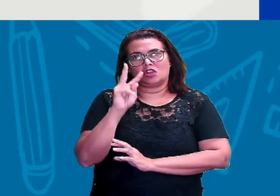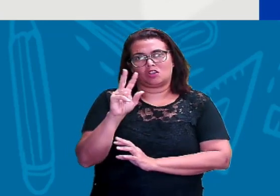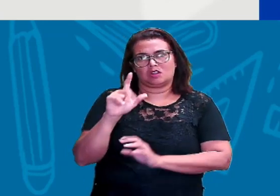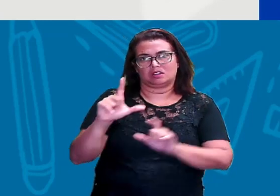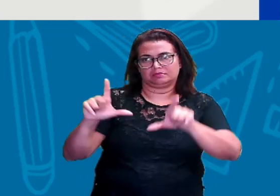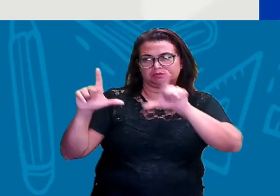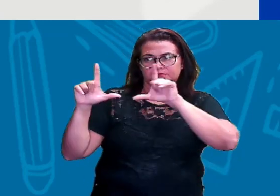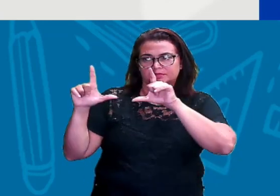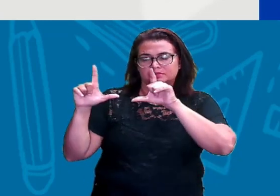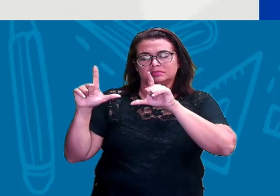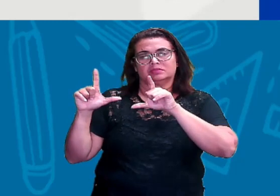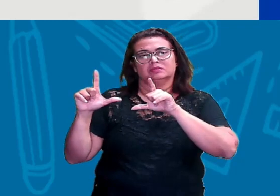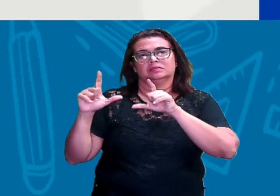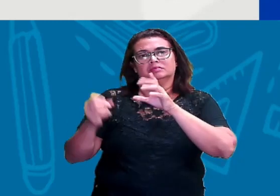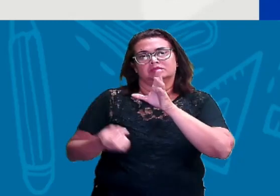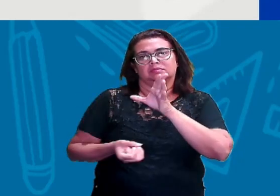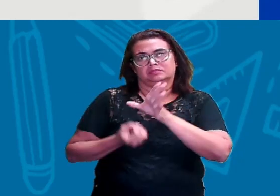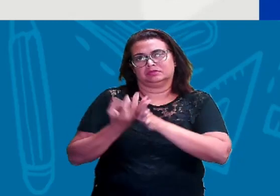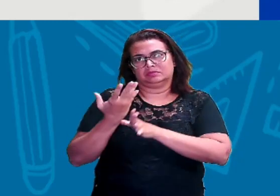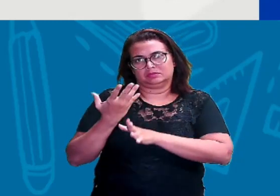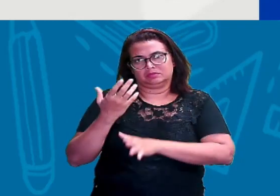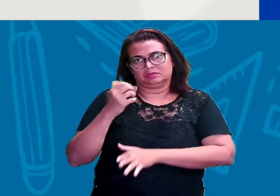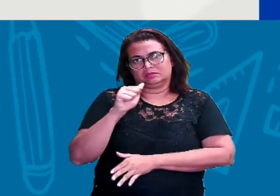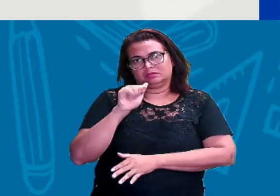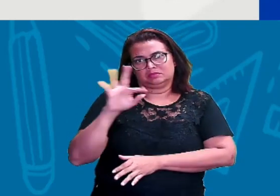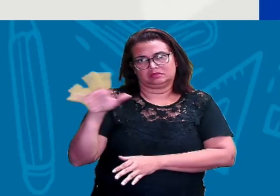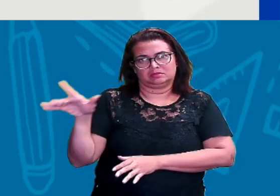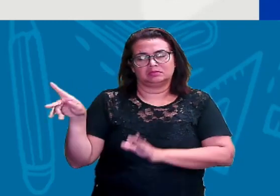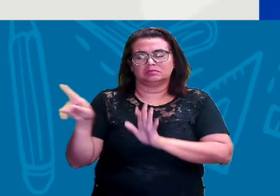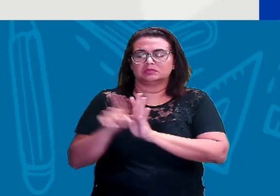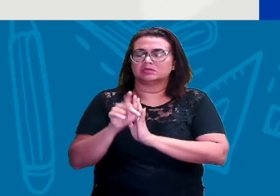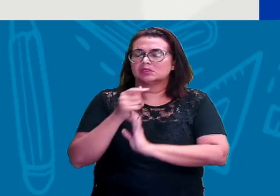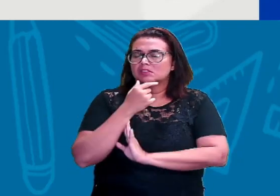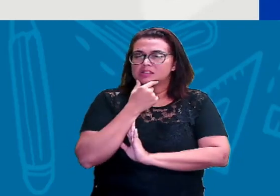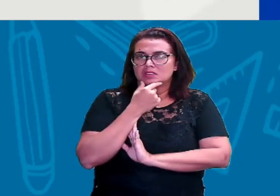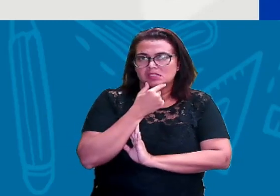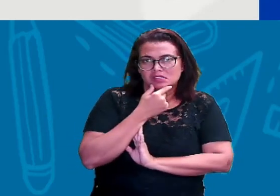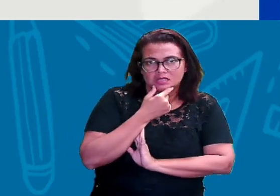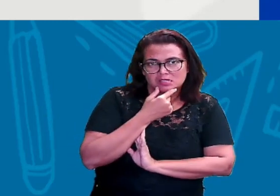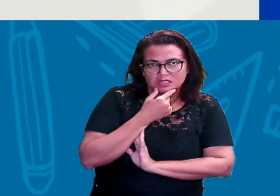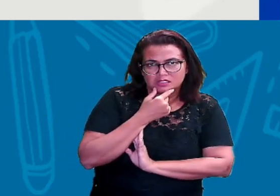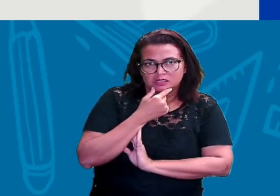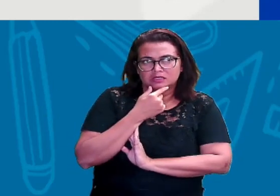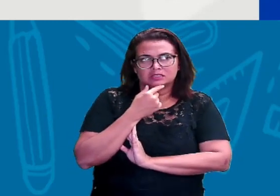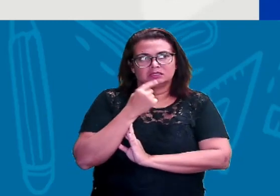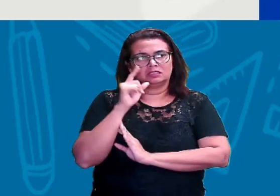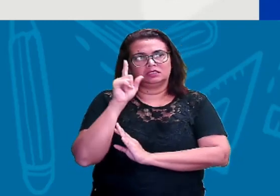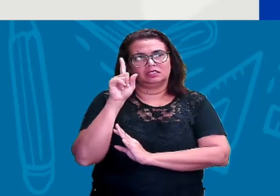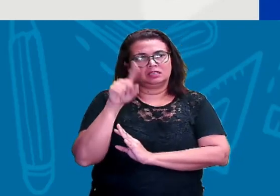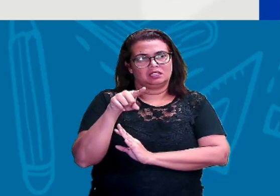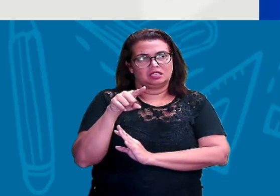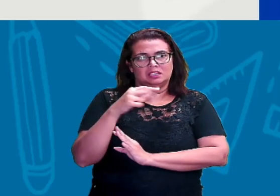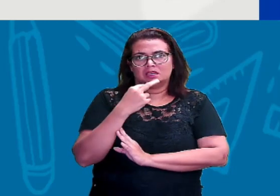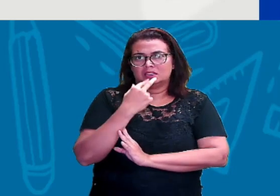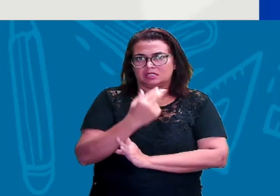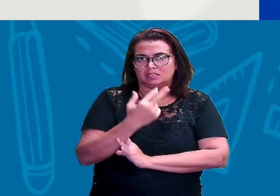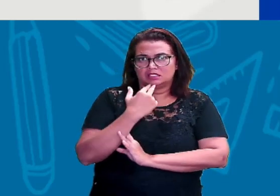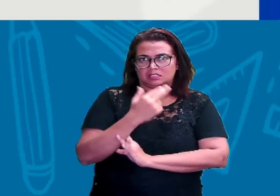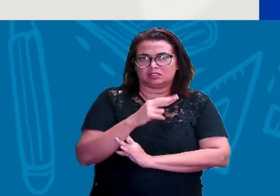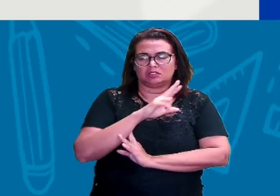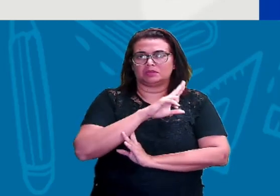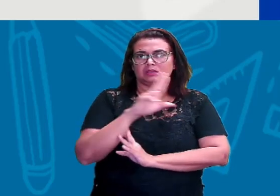gente está vendo aí a origem do alfabeto. alfabeto inglês, tá? E ele vem exatamente de um idioma chamado anglo